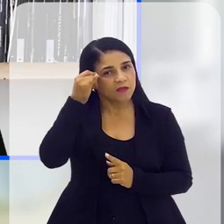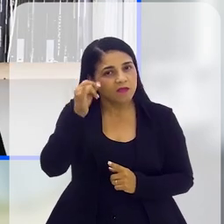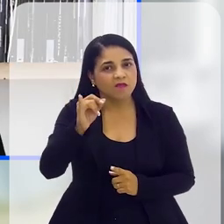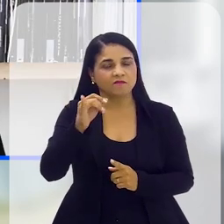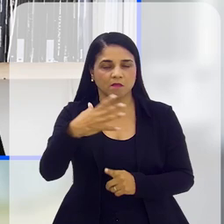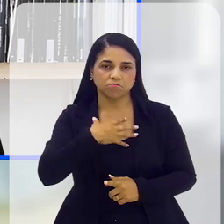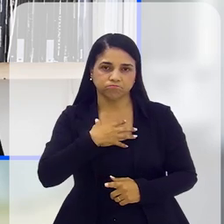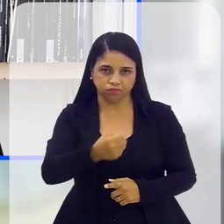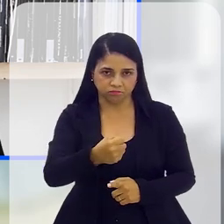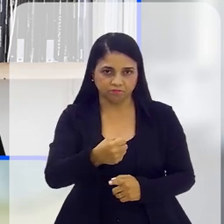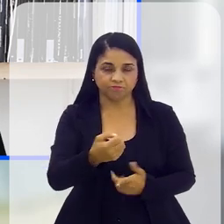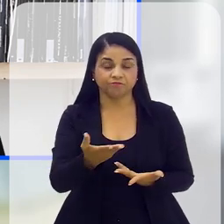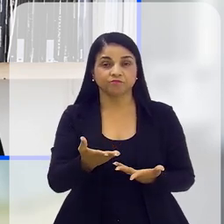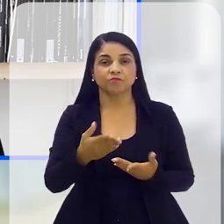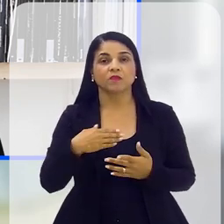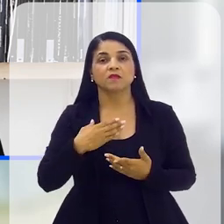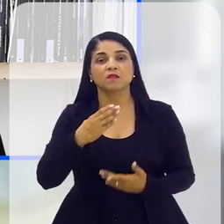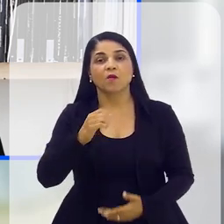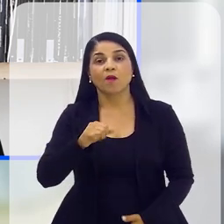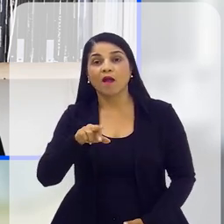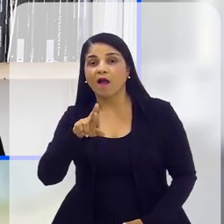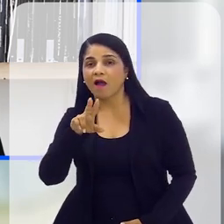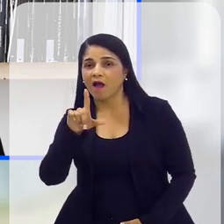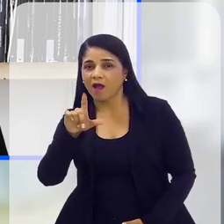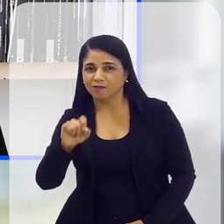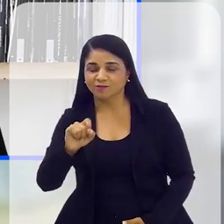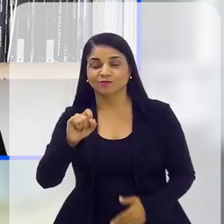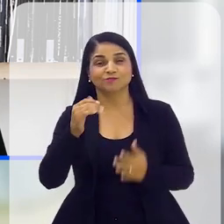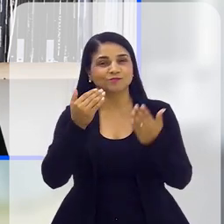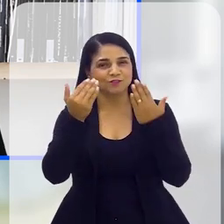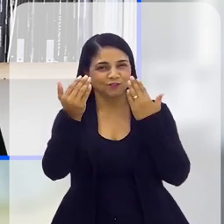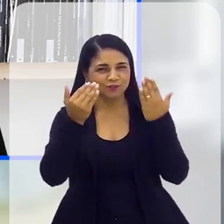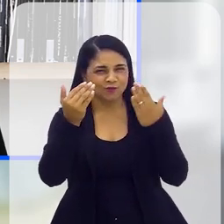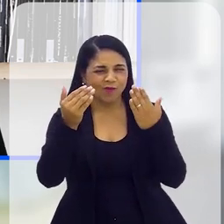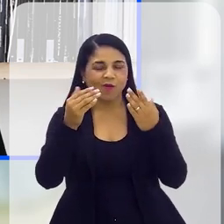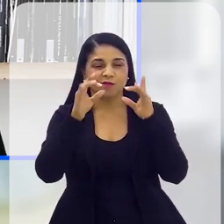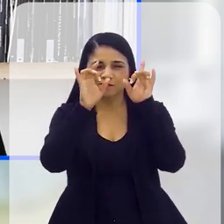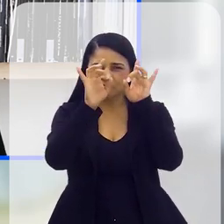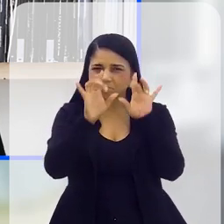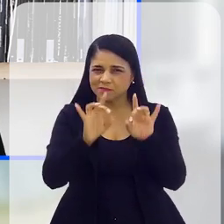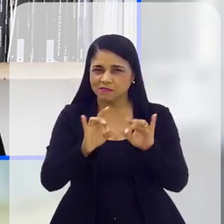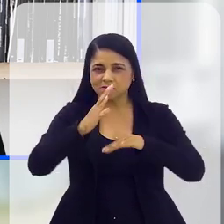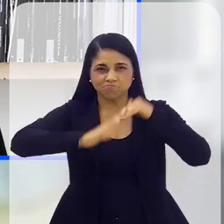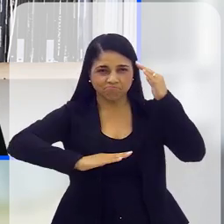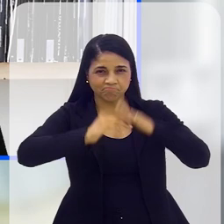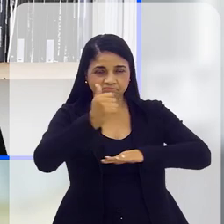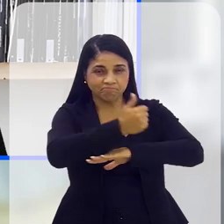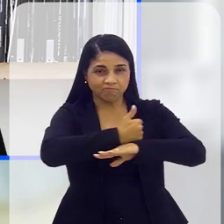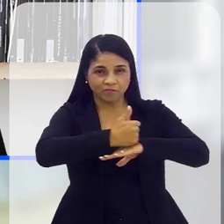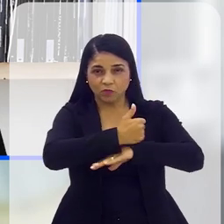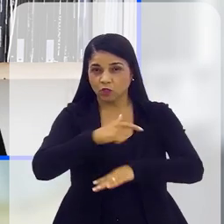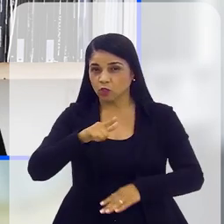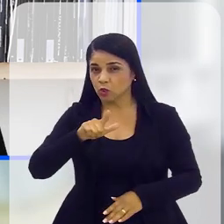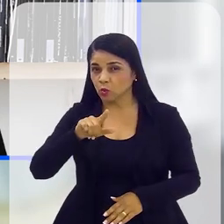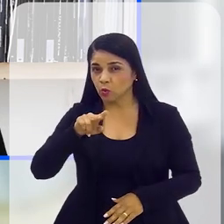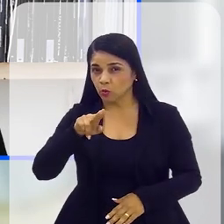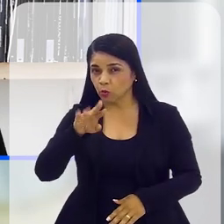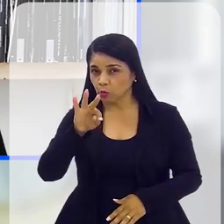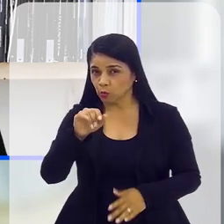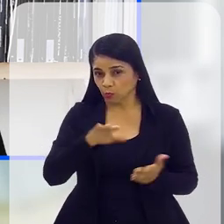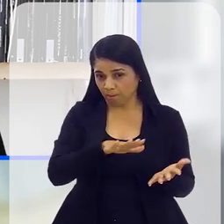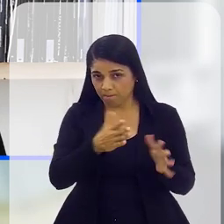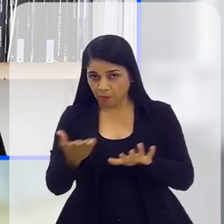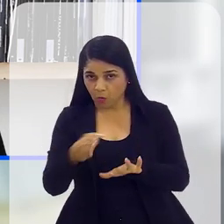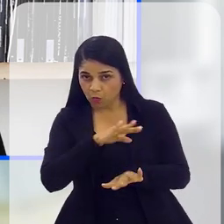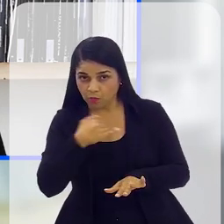Certo. E Carlos, né? Psicólogo também, especialista em luto também, né? Por que você